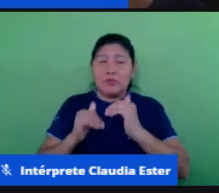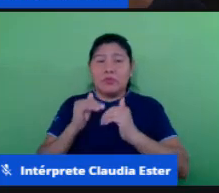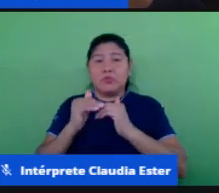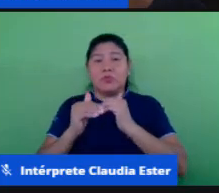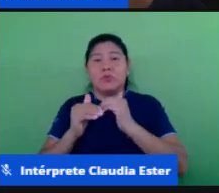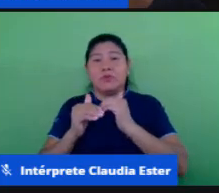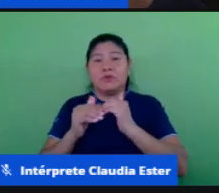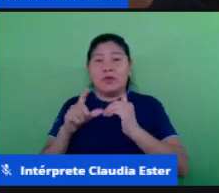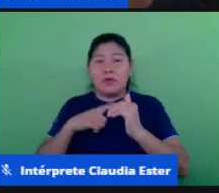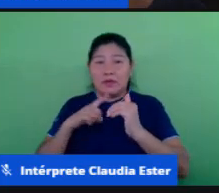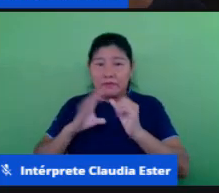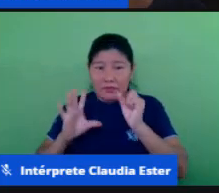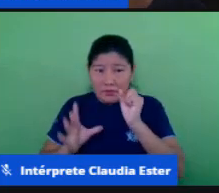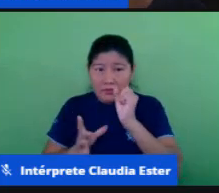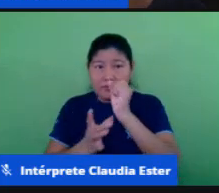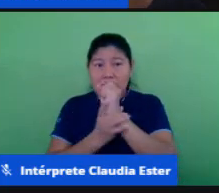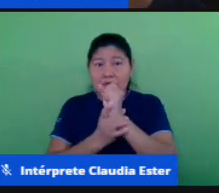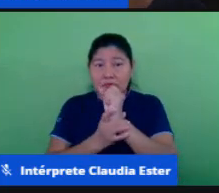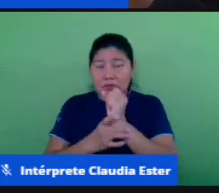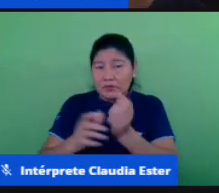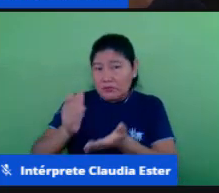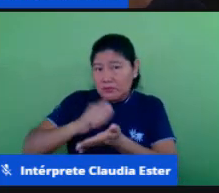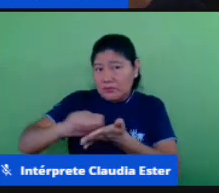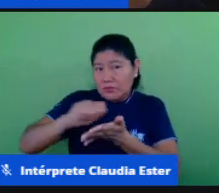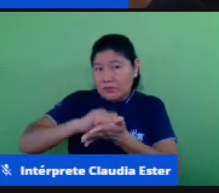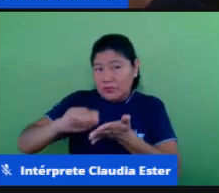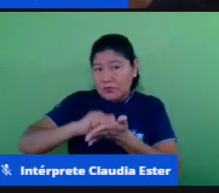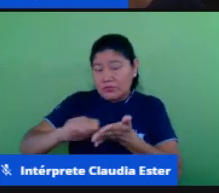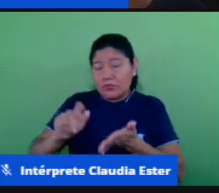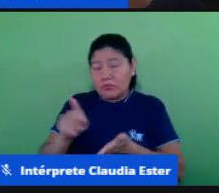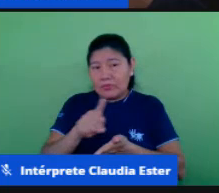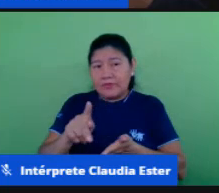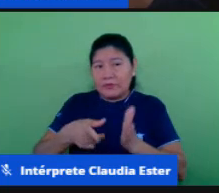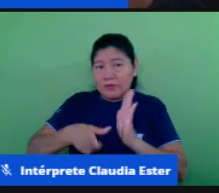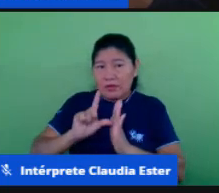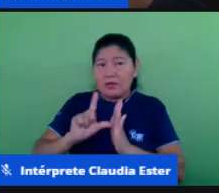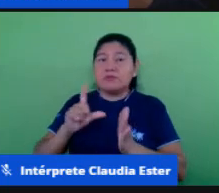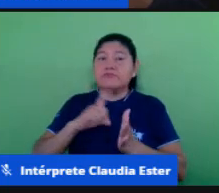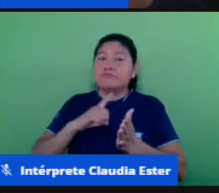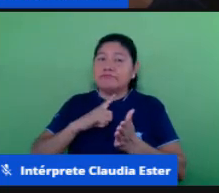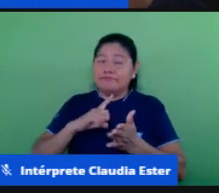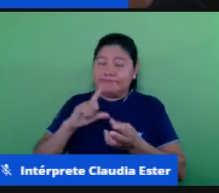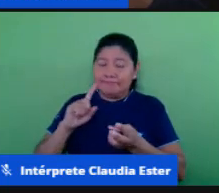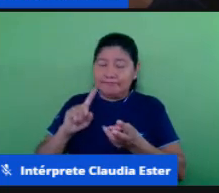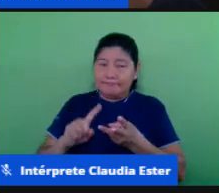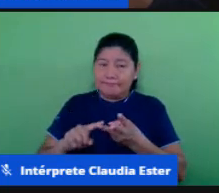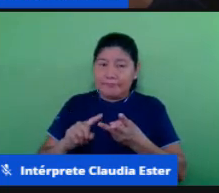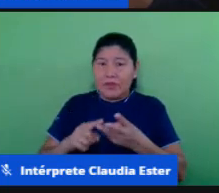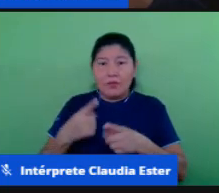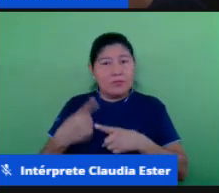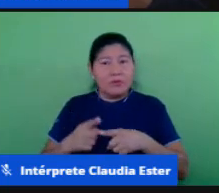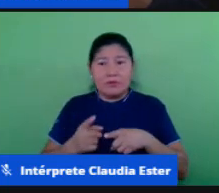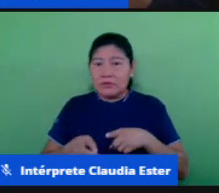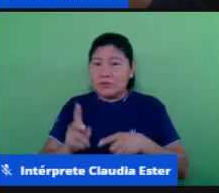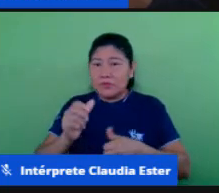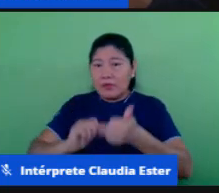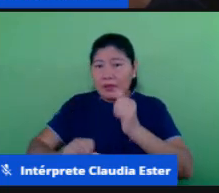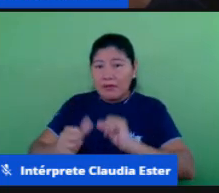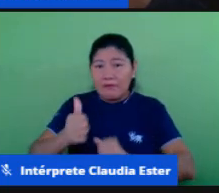garante que esses registros o professor tinha sempre porque estamos sempre avaliando